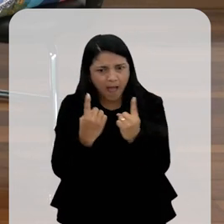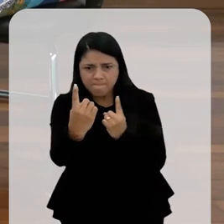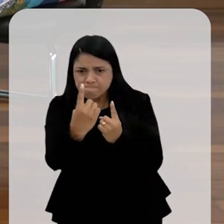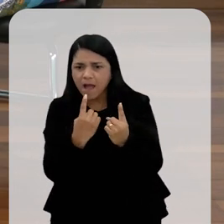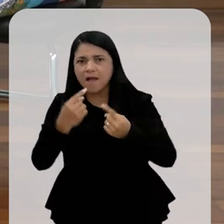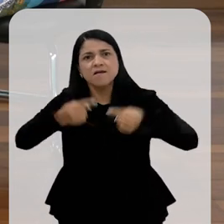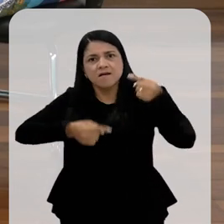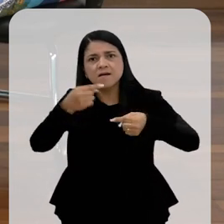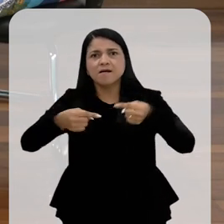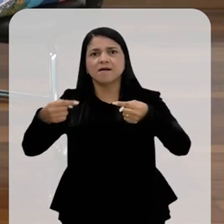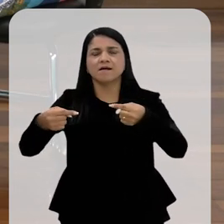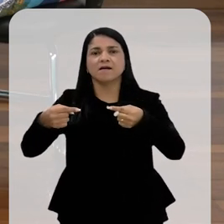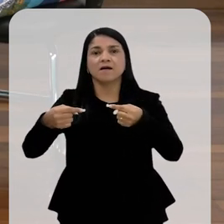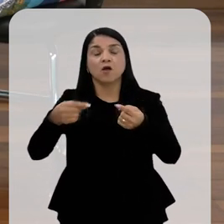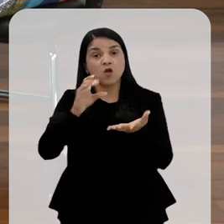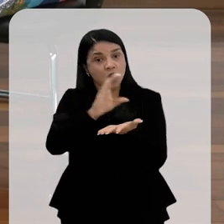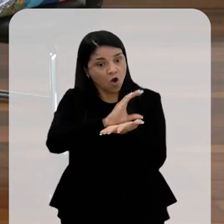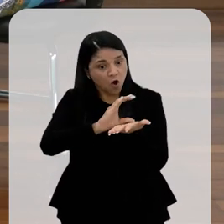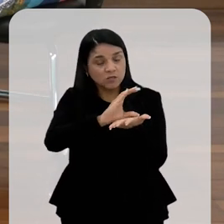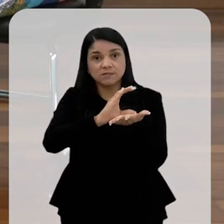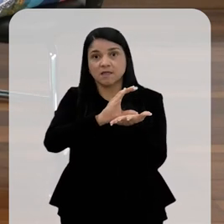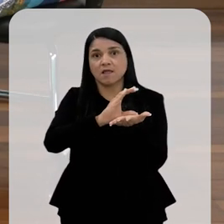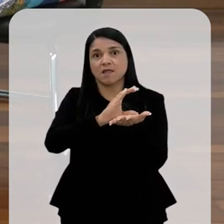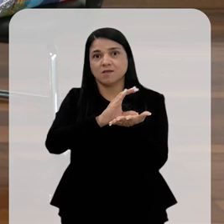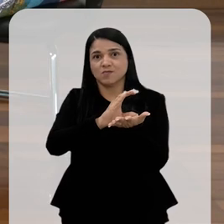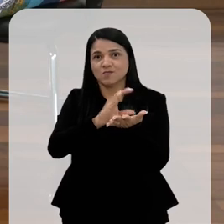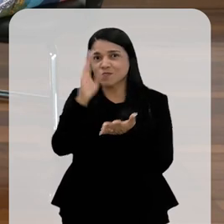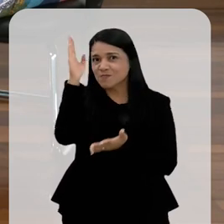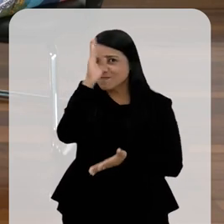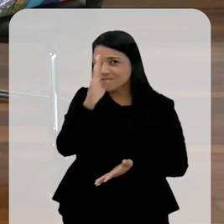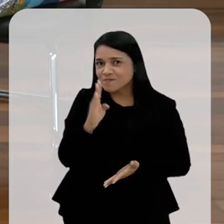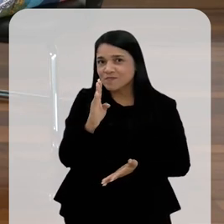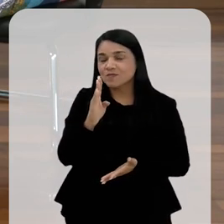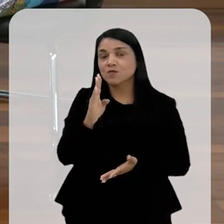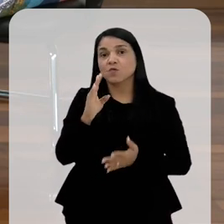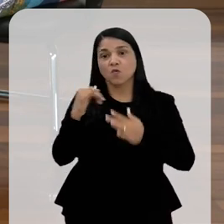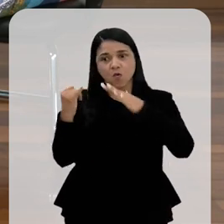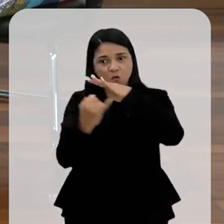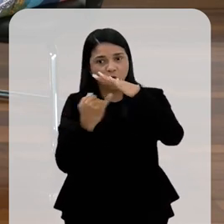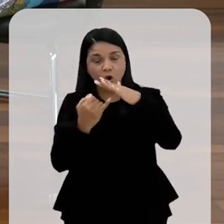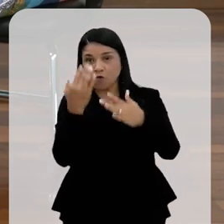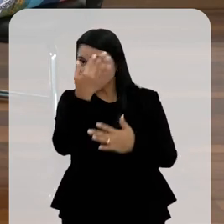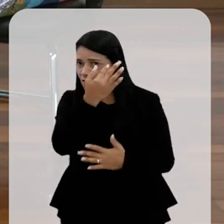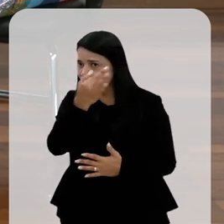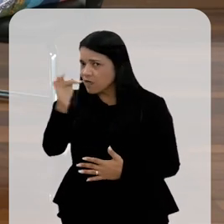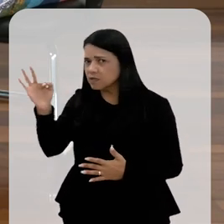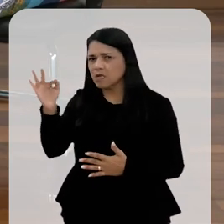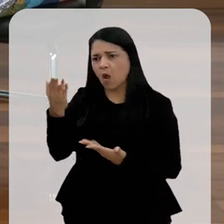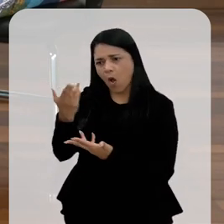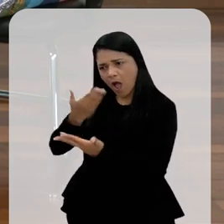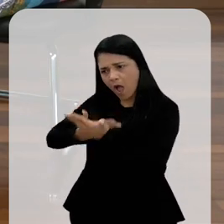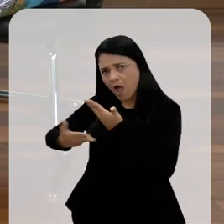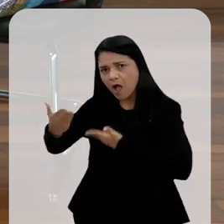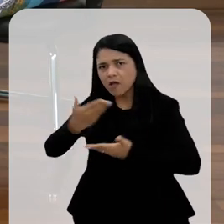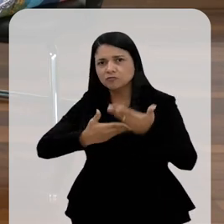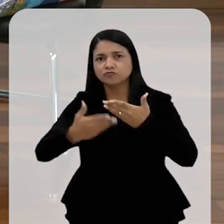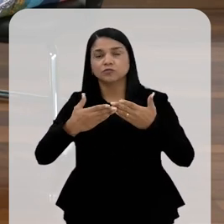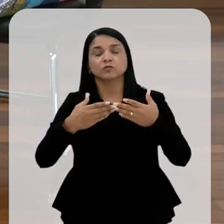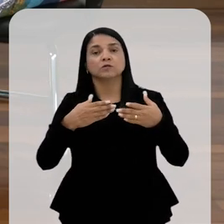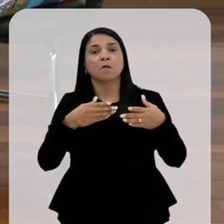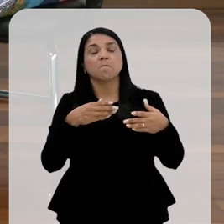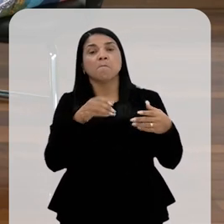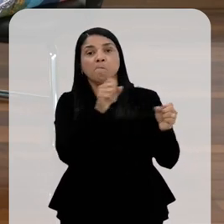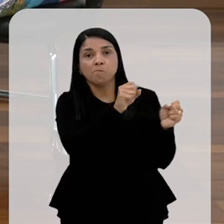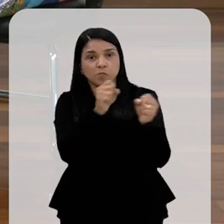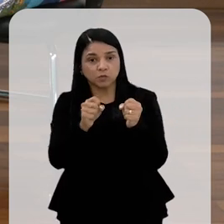debate. E daí a importância do Conselho Nacional, que é um órgão federal e que articula ali e combina